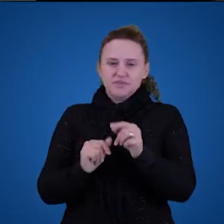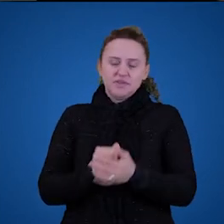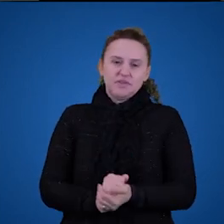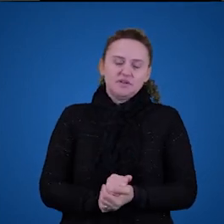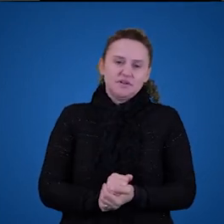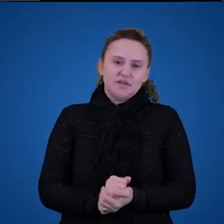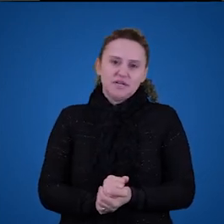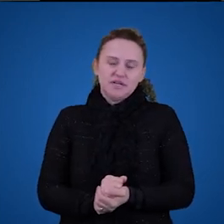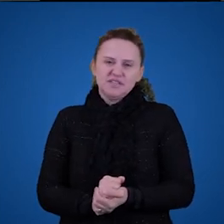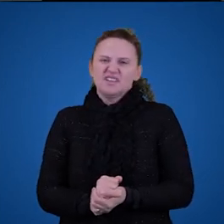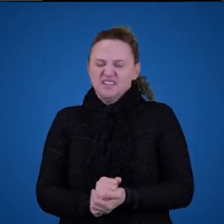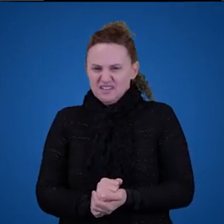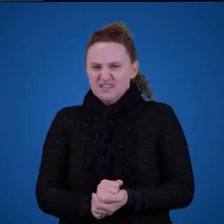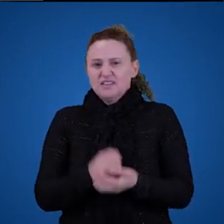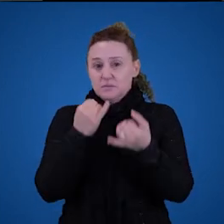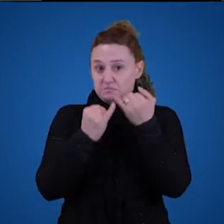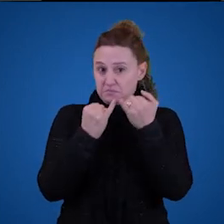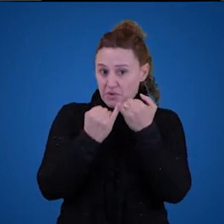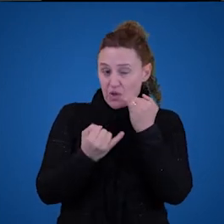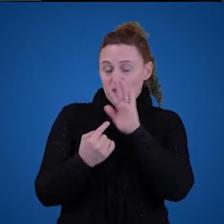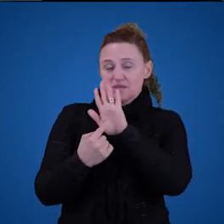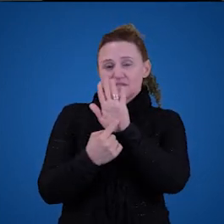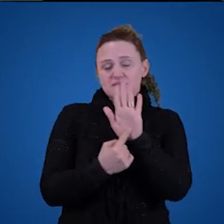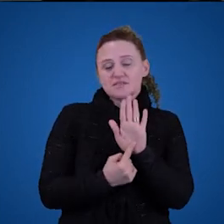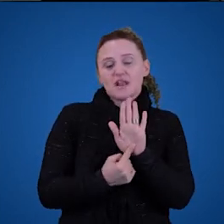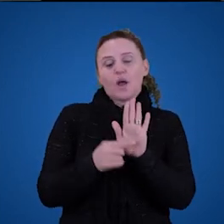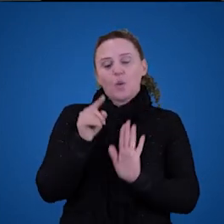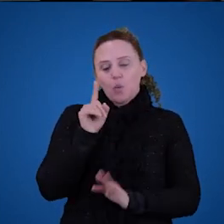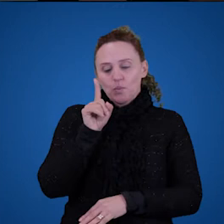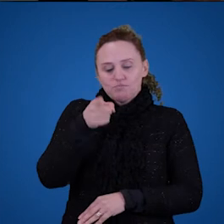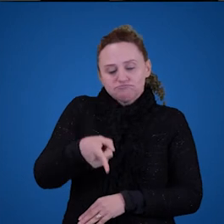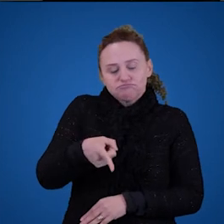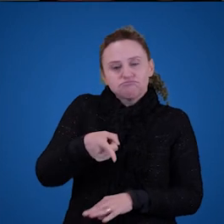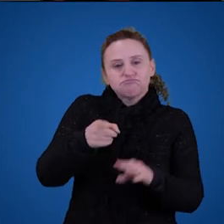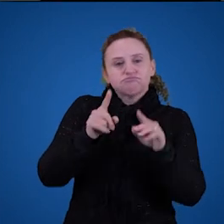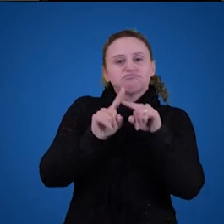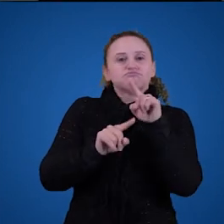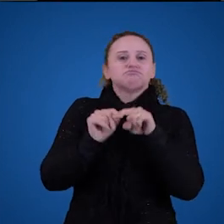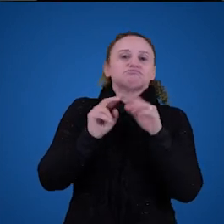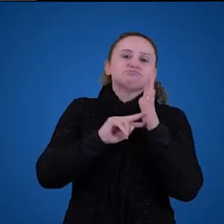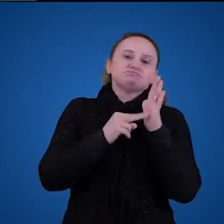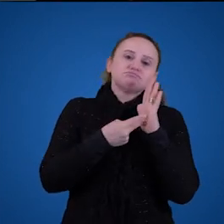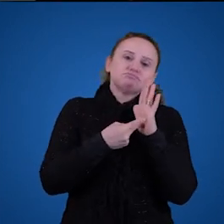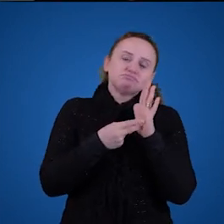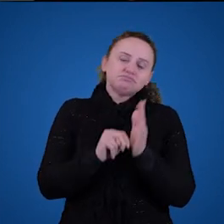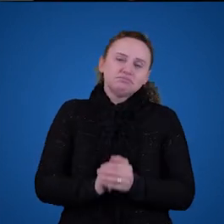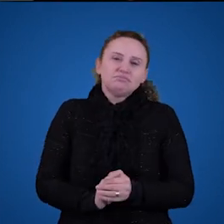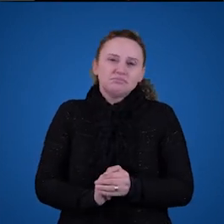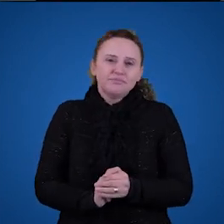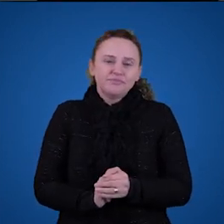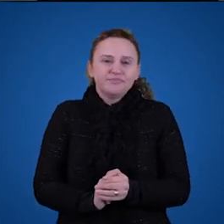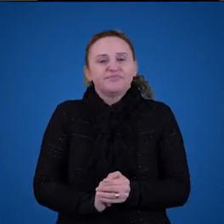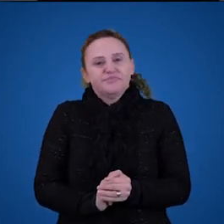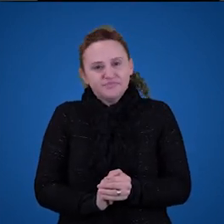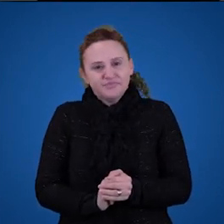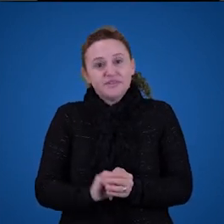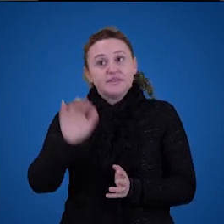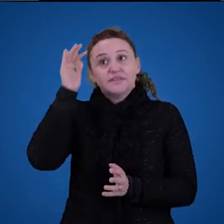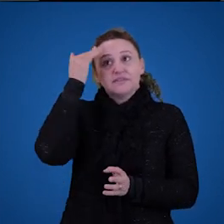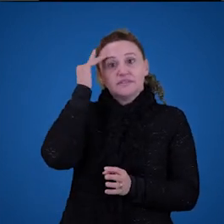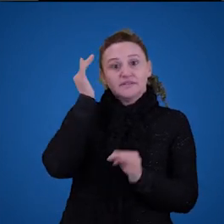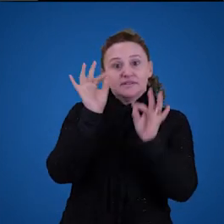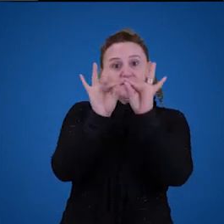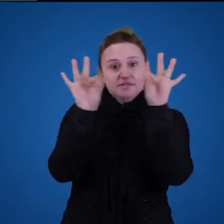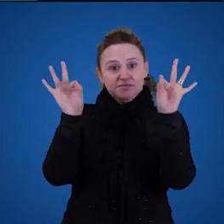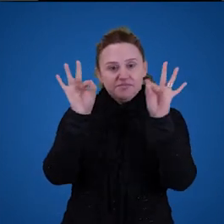frase. E isso parece explicar o significado, e se tem significado, então parece que a gente pode compreender a